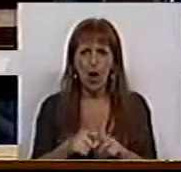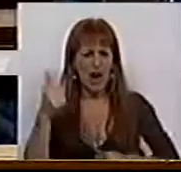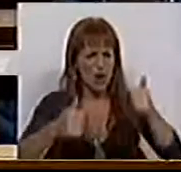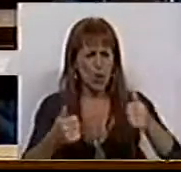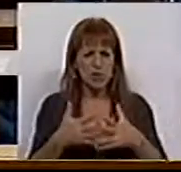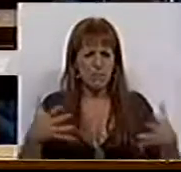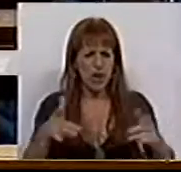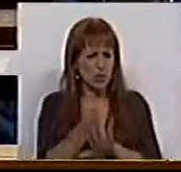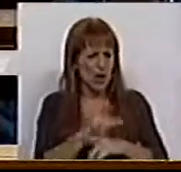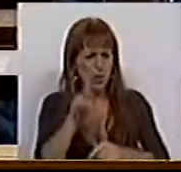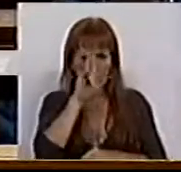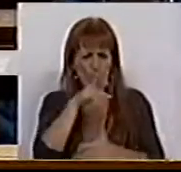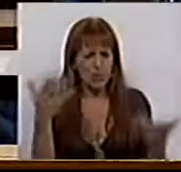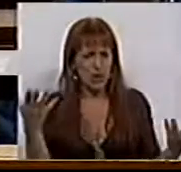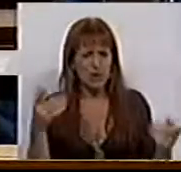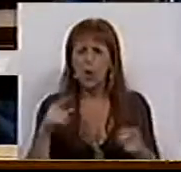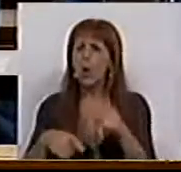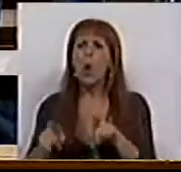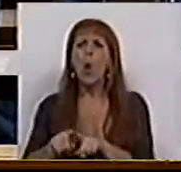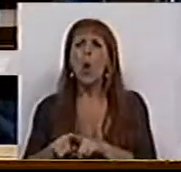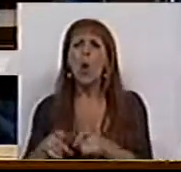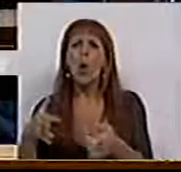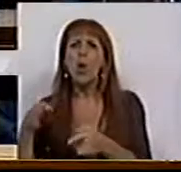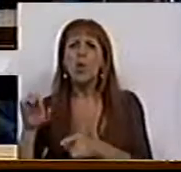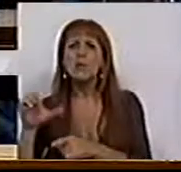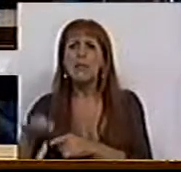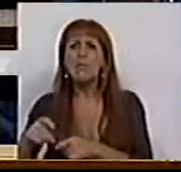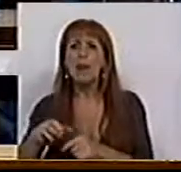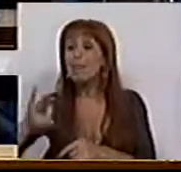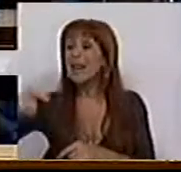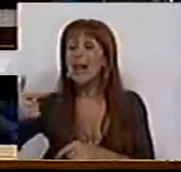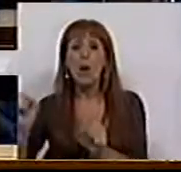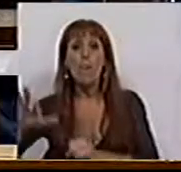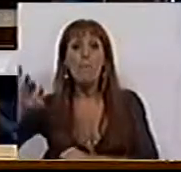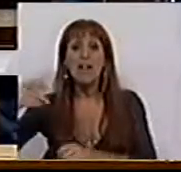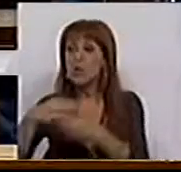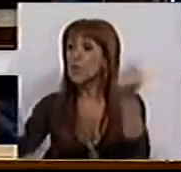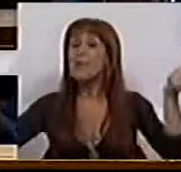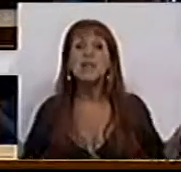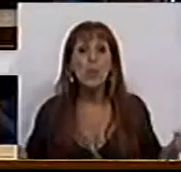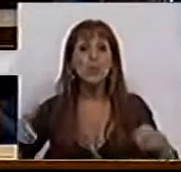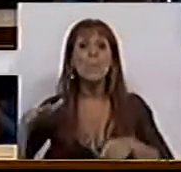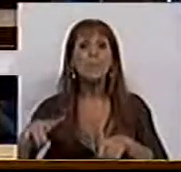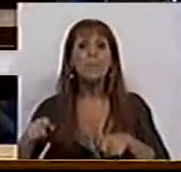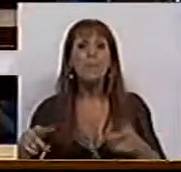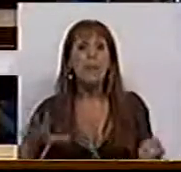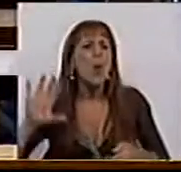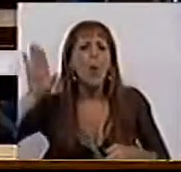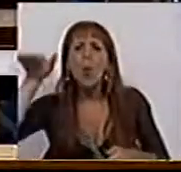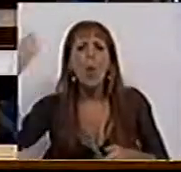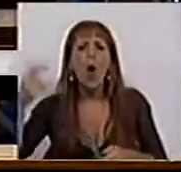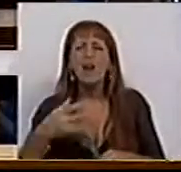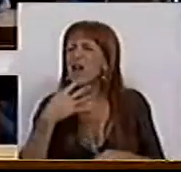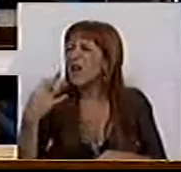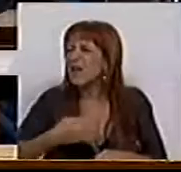concorrência no setor dos combustíveis, hoje olham para a PT e não há PT, a PT desapareceu e portanto qualquer